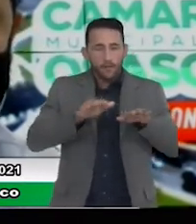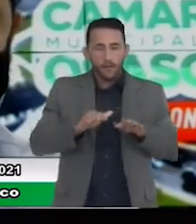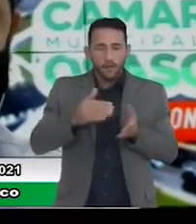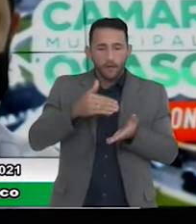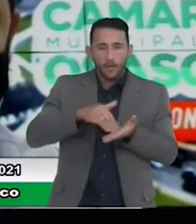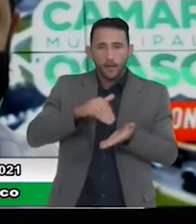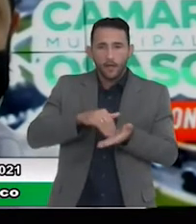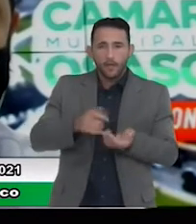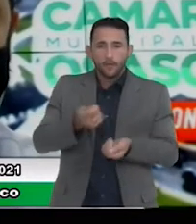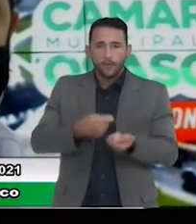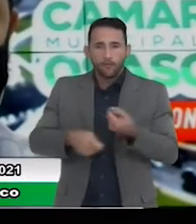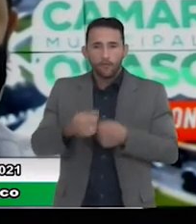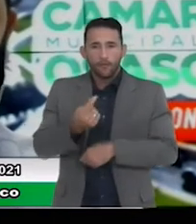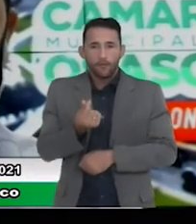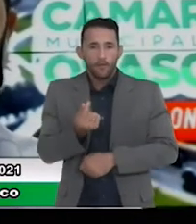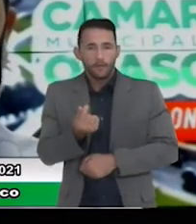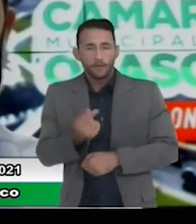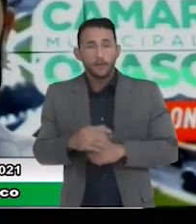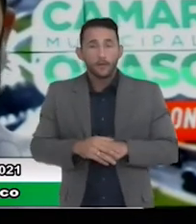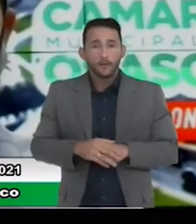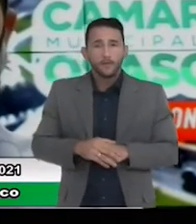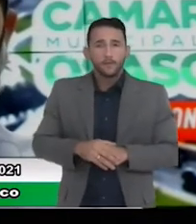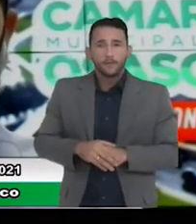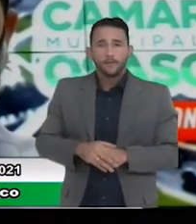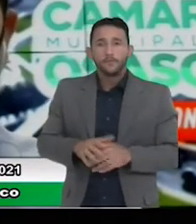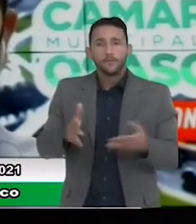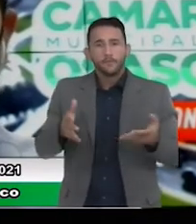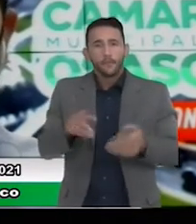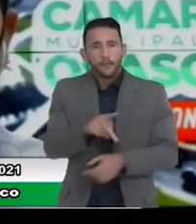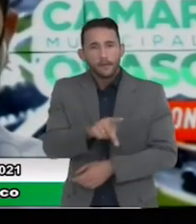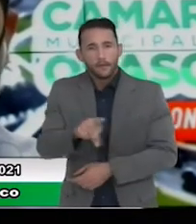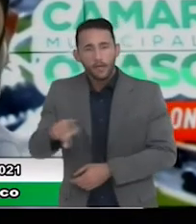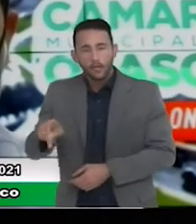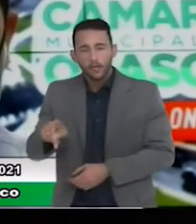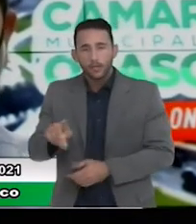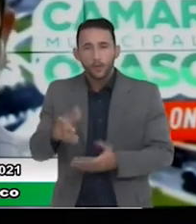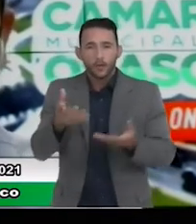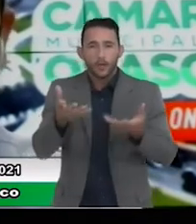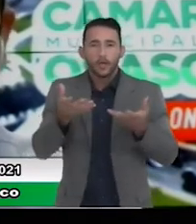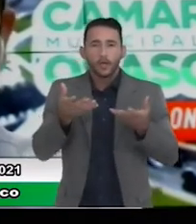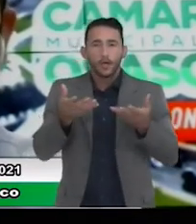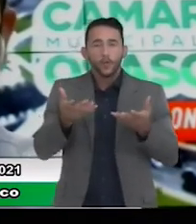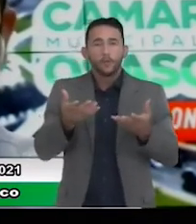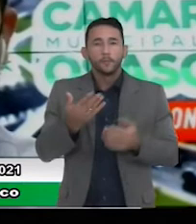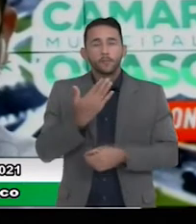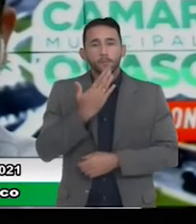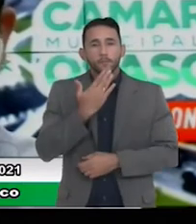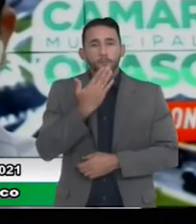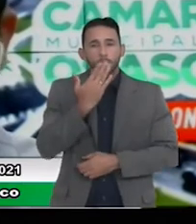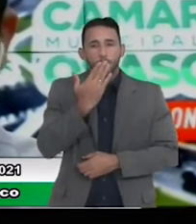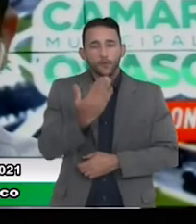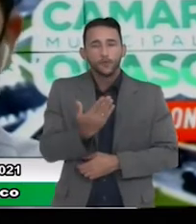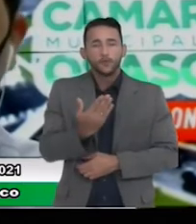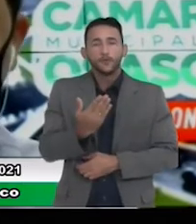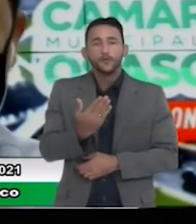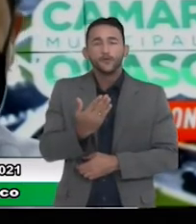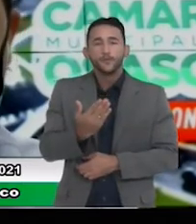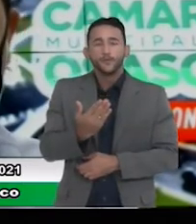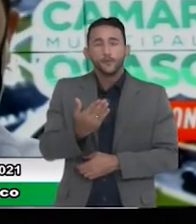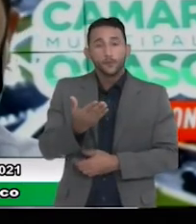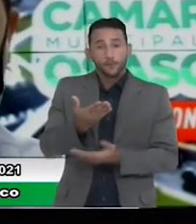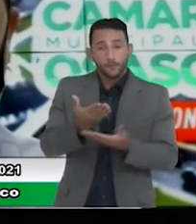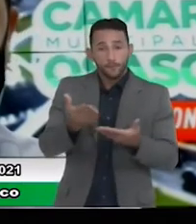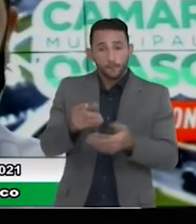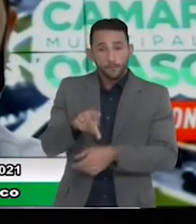Finanças. Excelentíssimo senhor presidente, venho pelo presente solicitar os préstamos de vossa